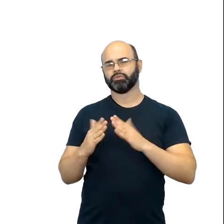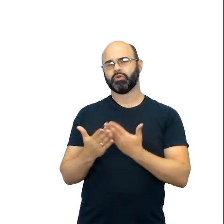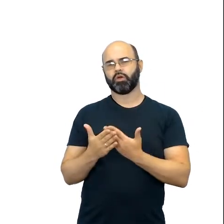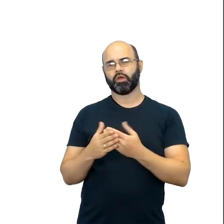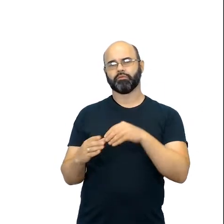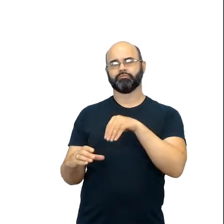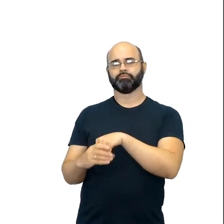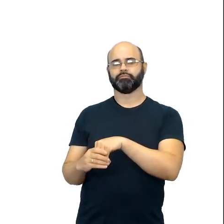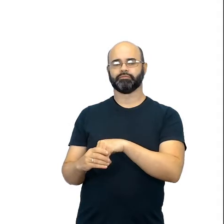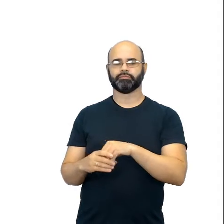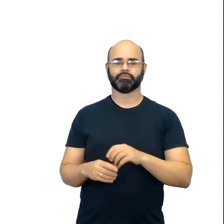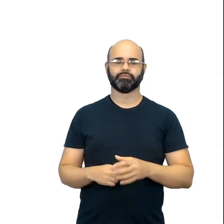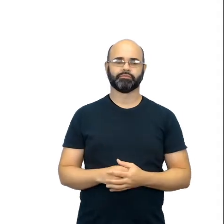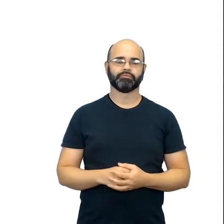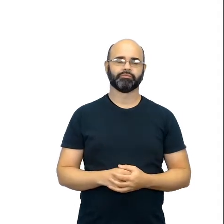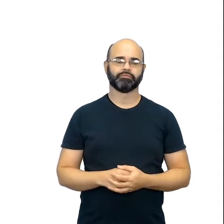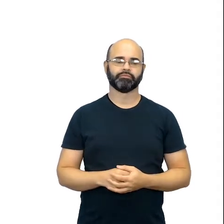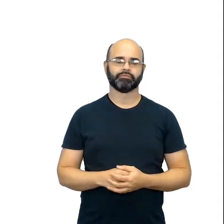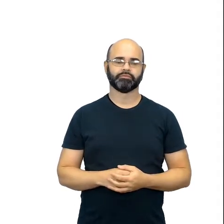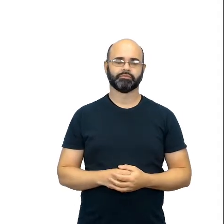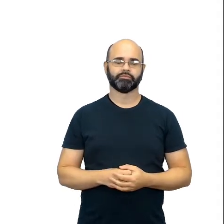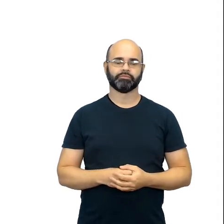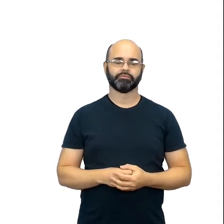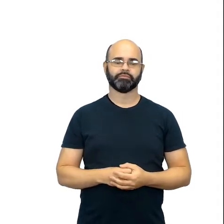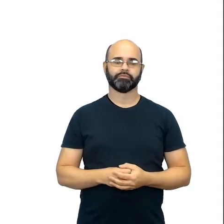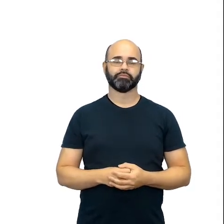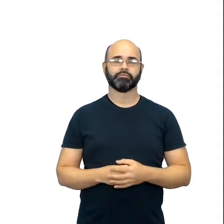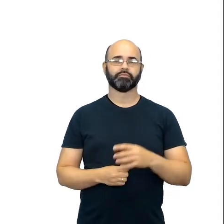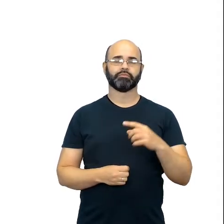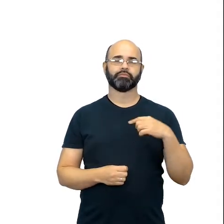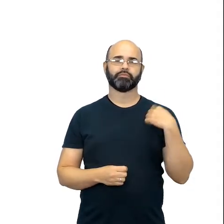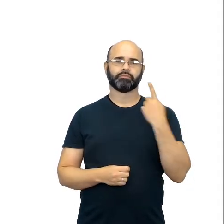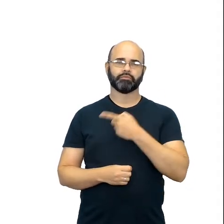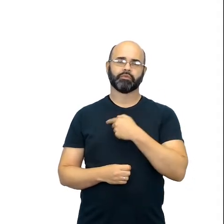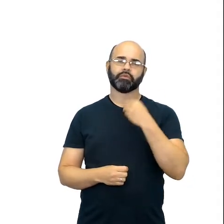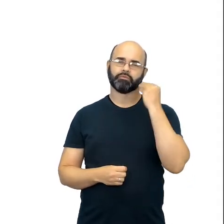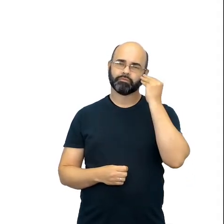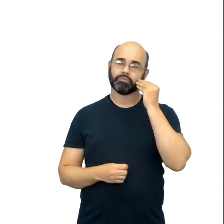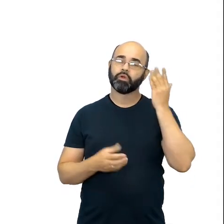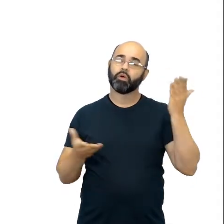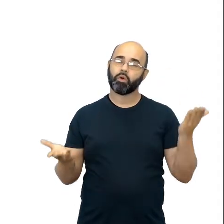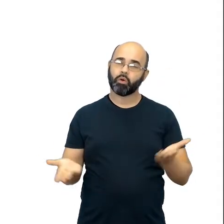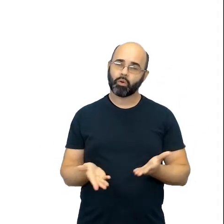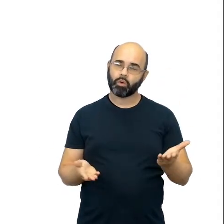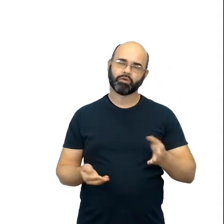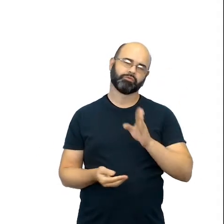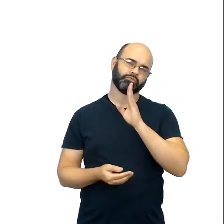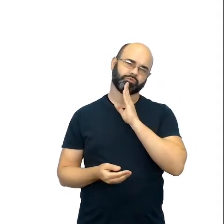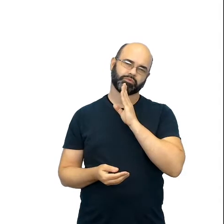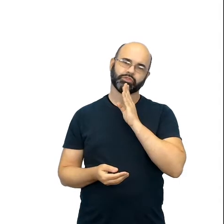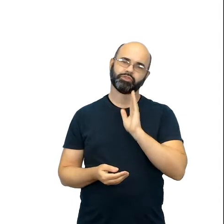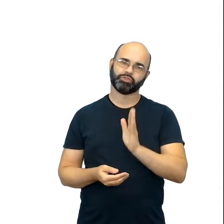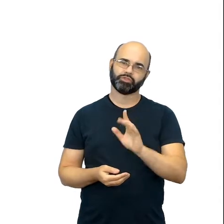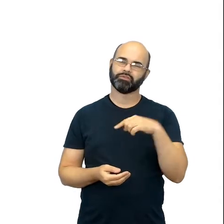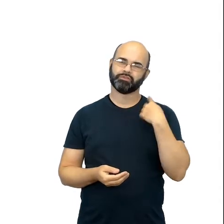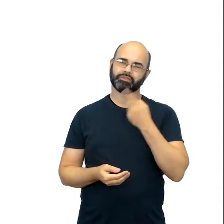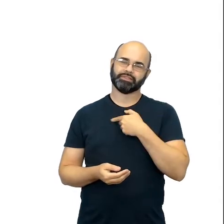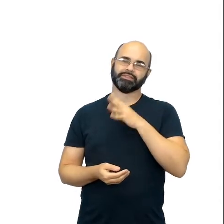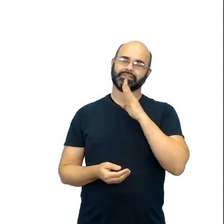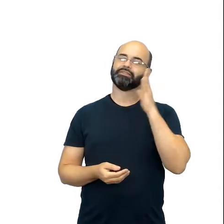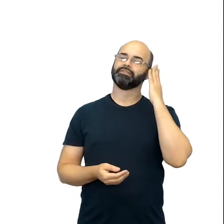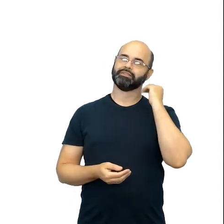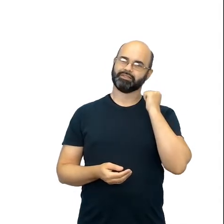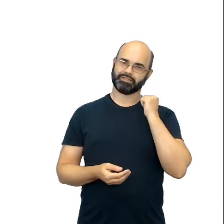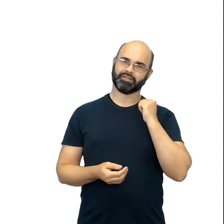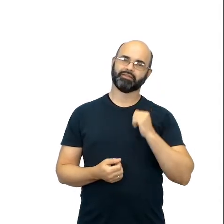E a gente, então, considera muito o que a gente já viveu ou vive atualmente, as realidades que a gente já presenciou. E, ainda